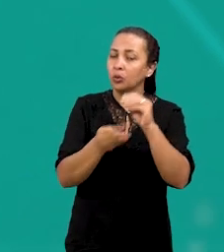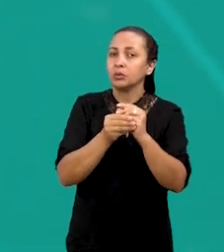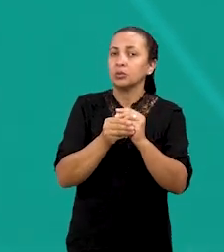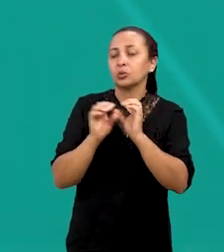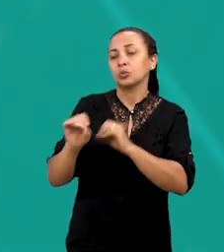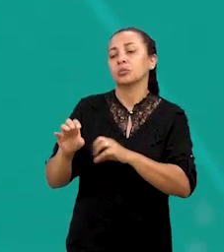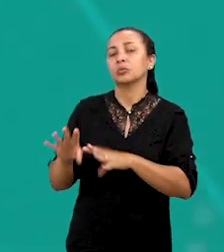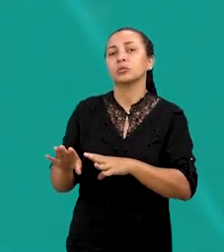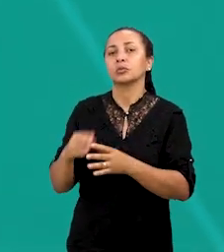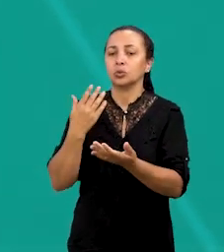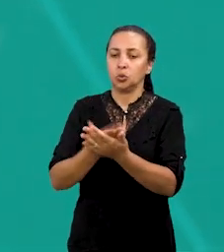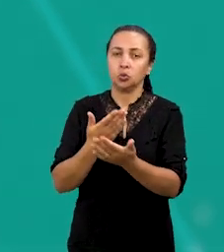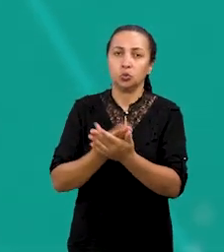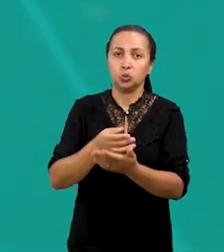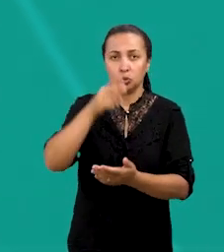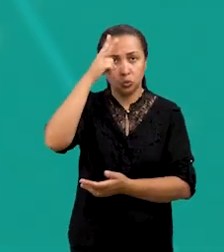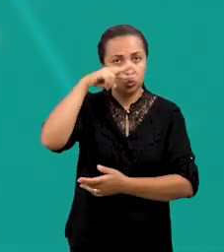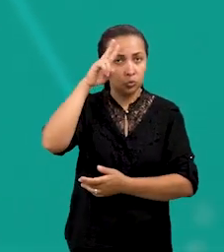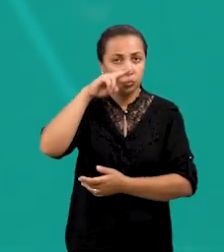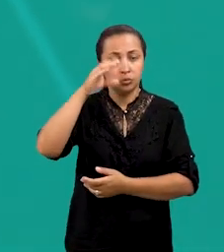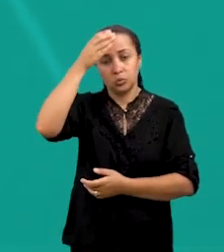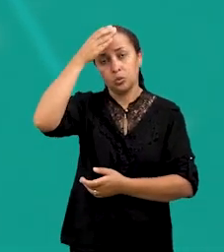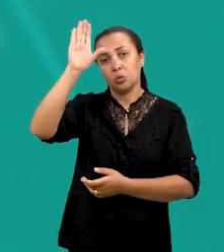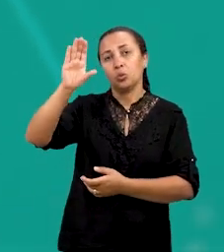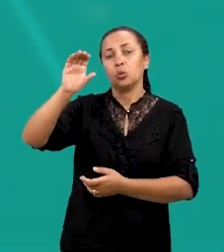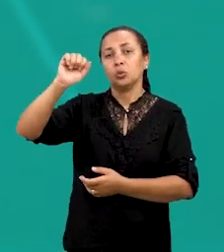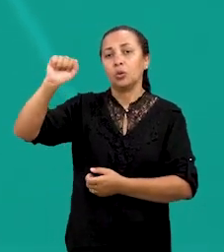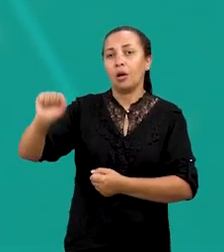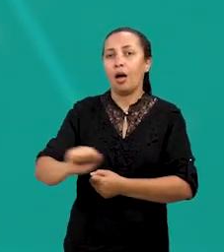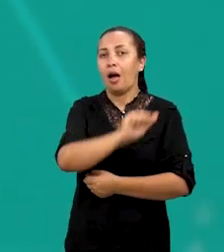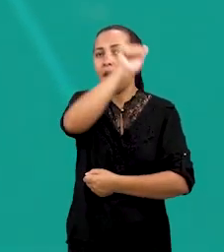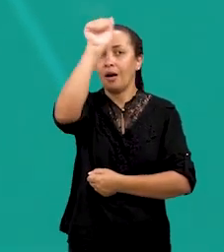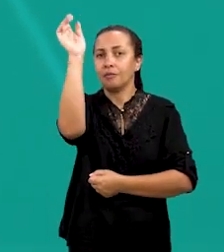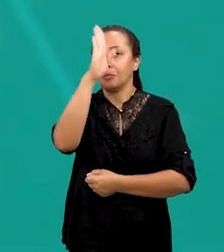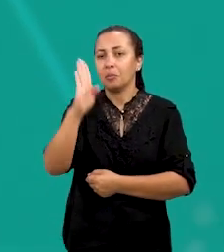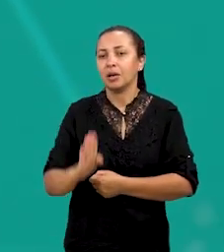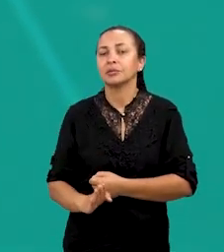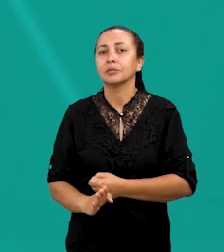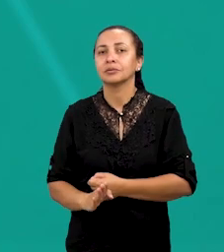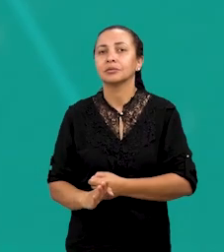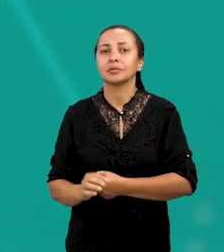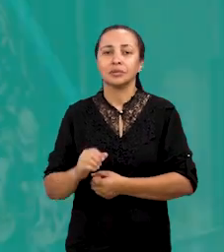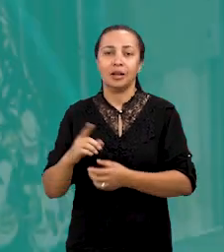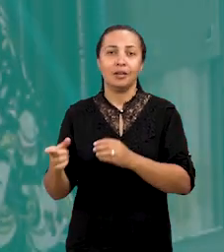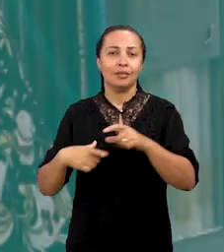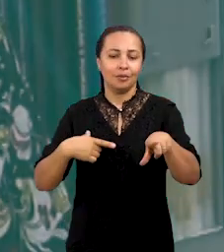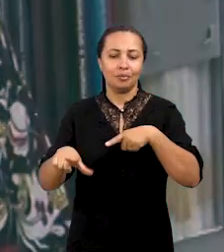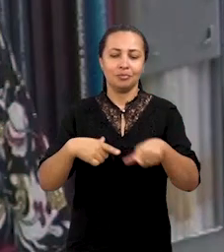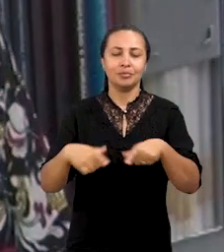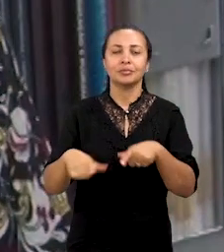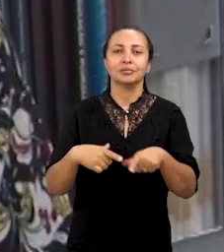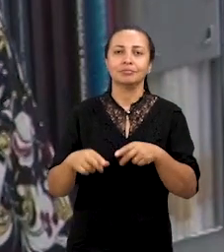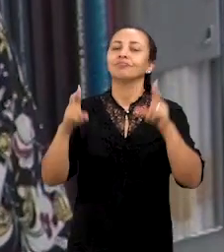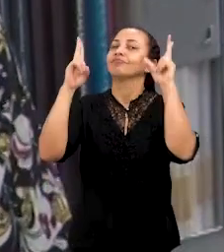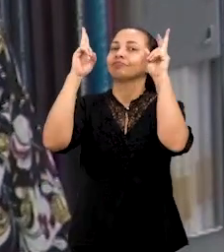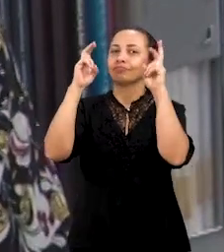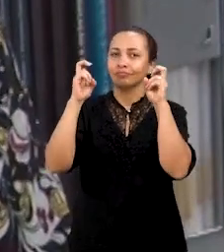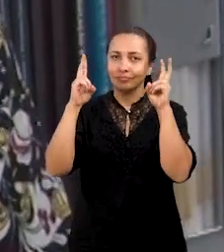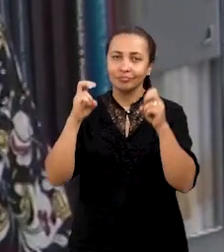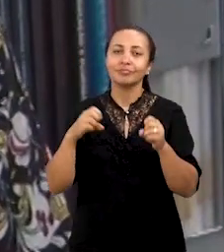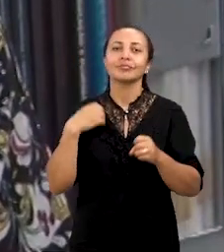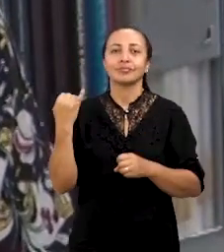oficiais, o estudo de história e cultura afro-brasileira. Então, vem trabalhando essa temática,